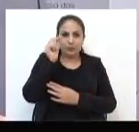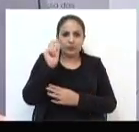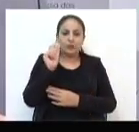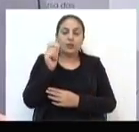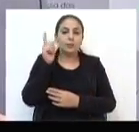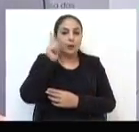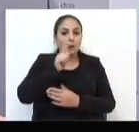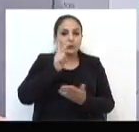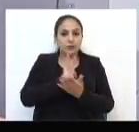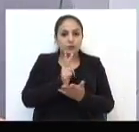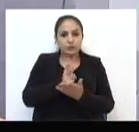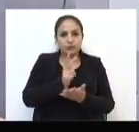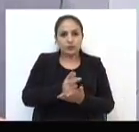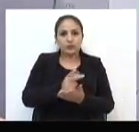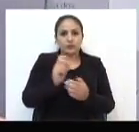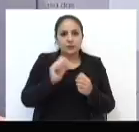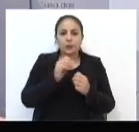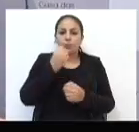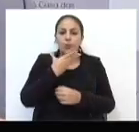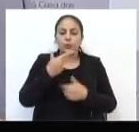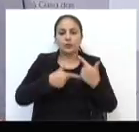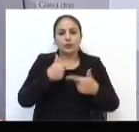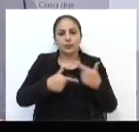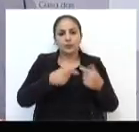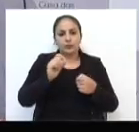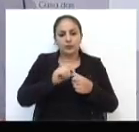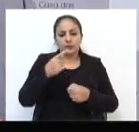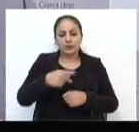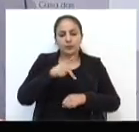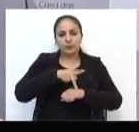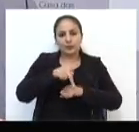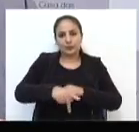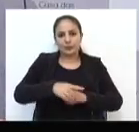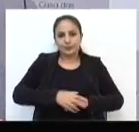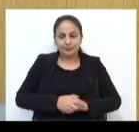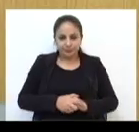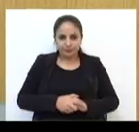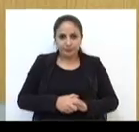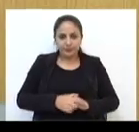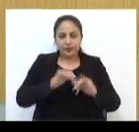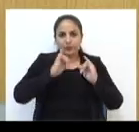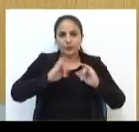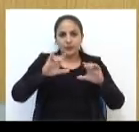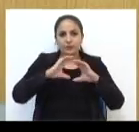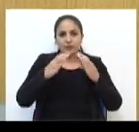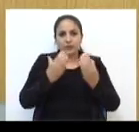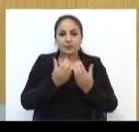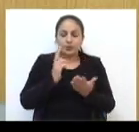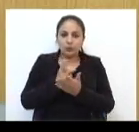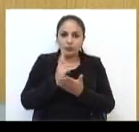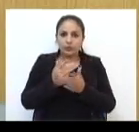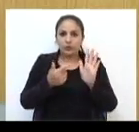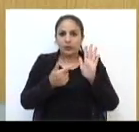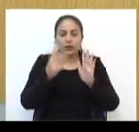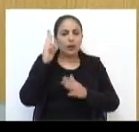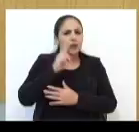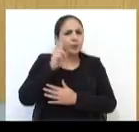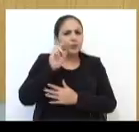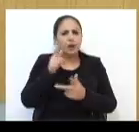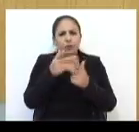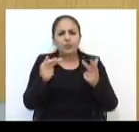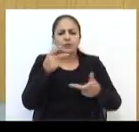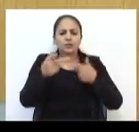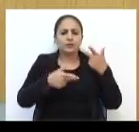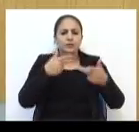municipal que, para continuar fazendo o belo trabalho que está sendo feito aqui em Paz Fundo. E o Jornal da Câmara segue lembrando